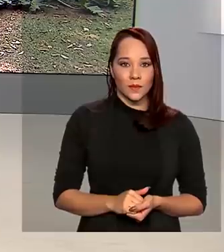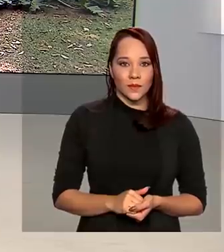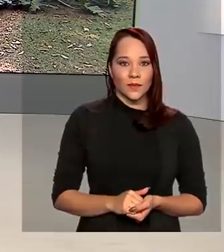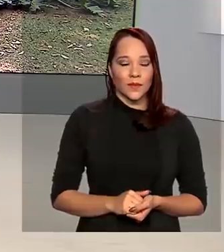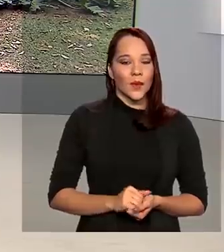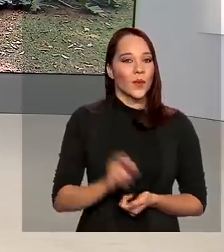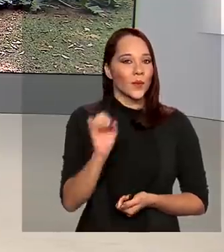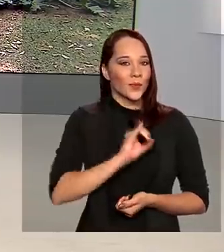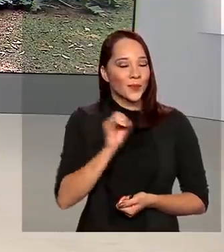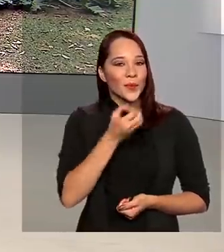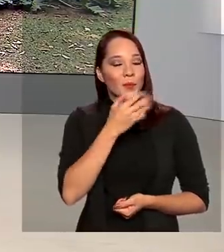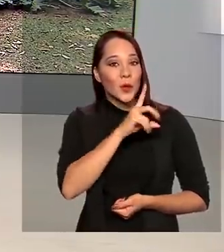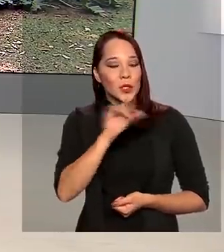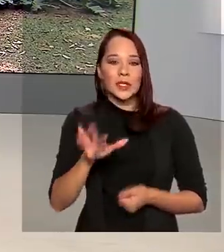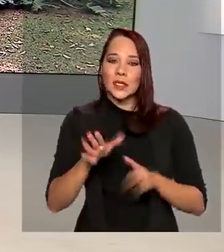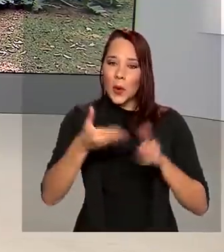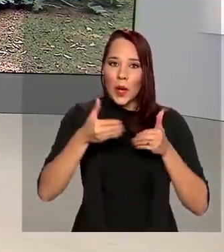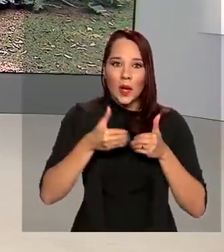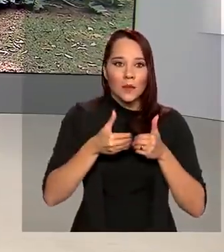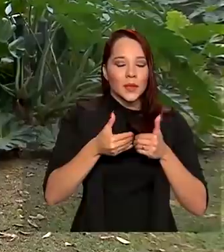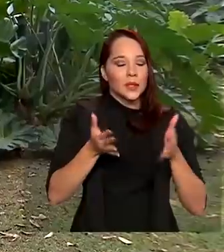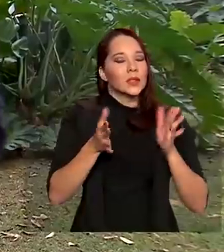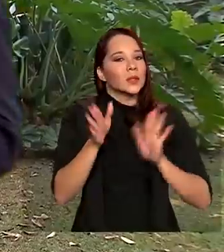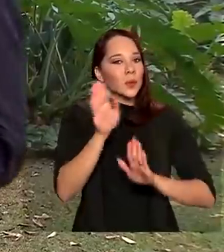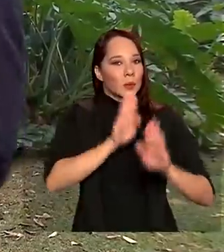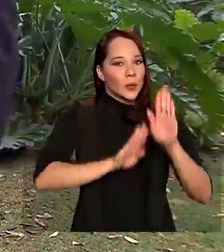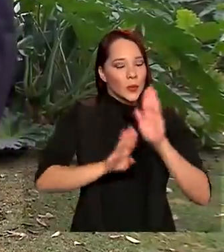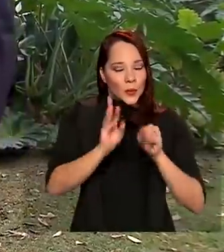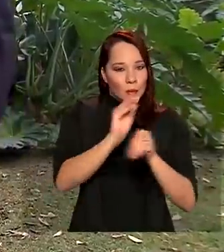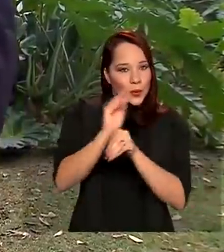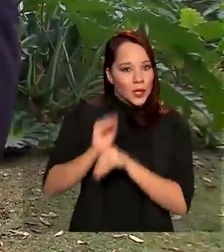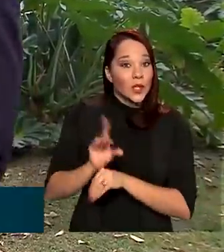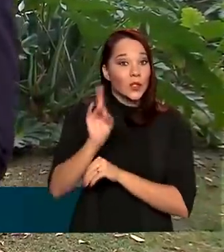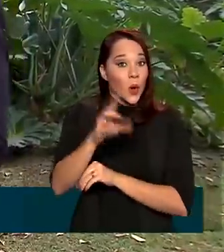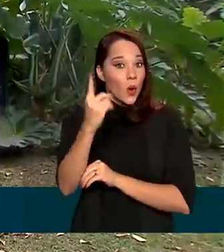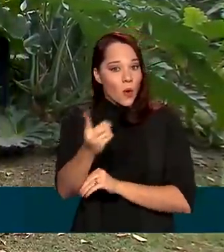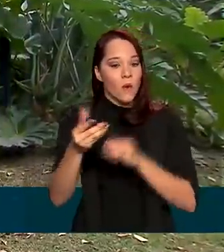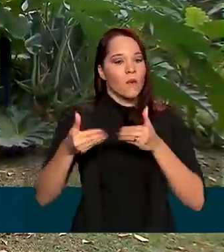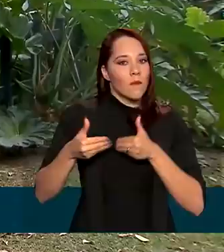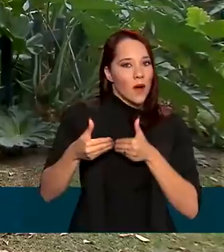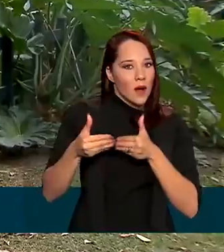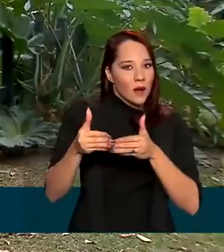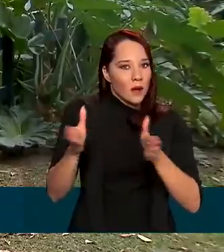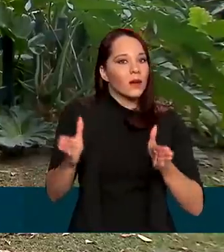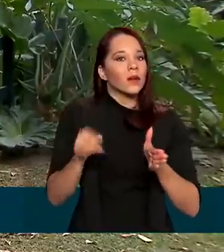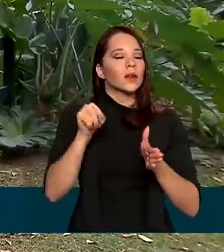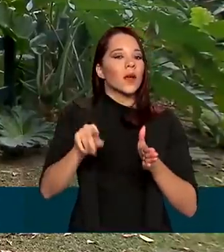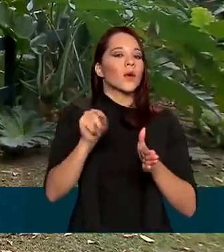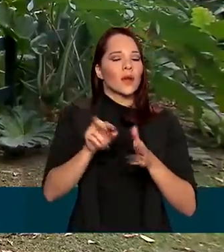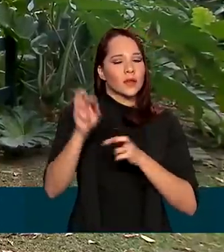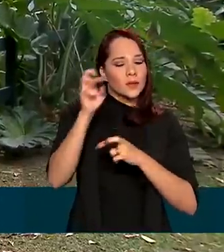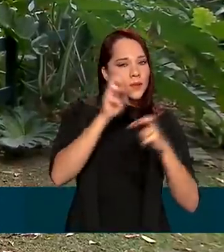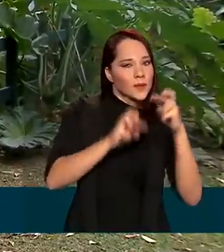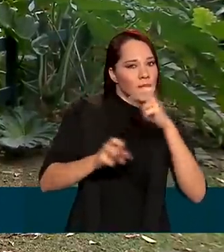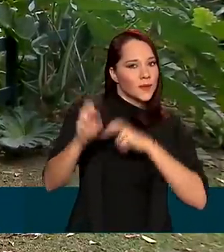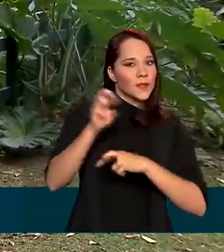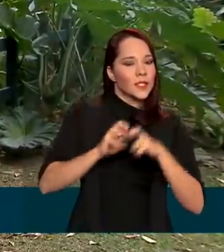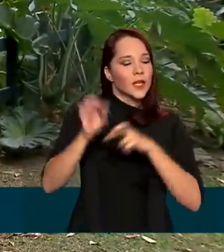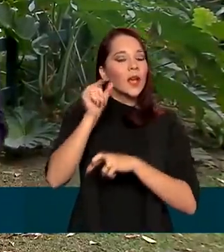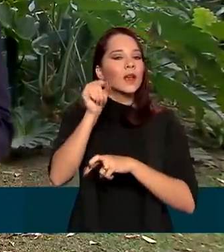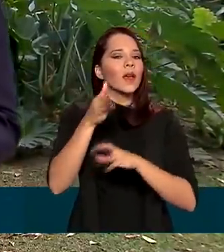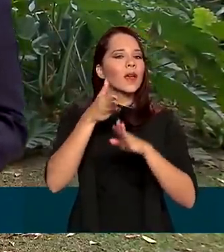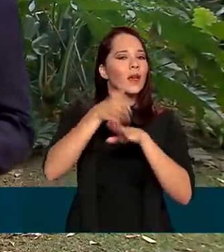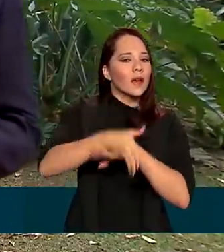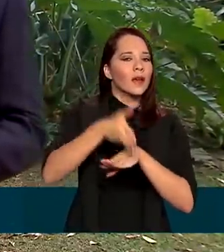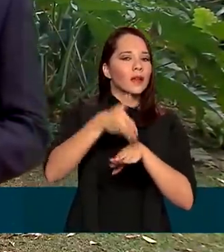Olá, Renata. Bom dia. Uma reabertura cercada de cuidados. Por enquanto, apenas esse portão está liberado. É uma forma de monitorar melhor o acesso do